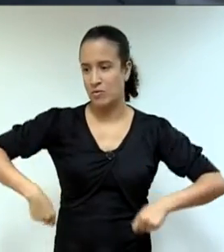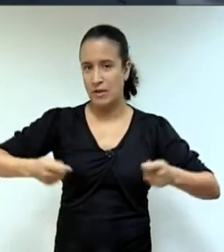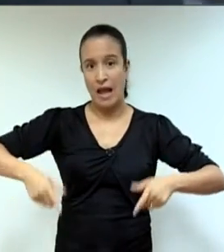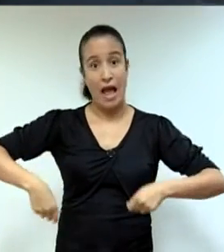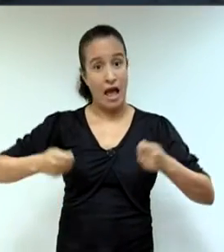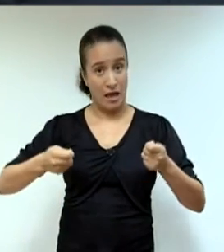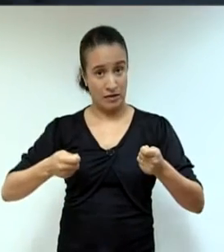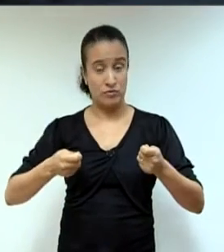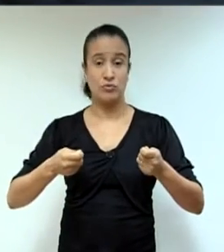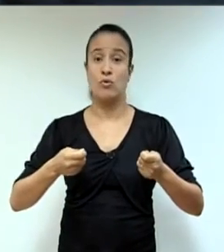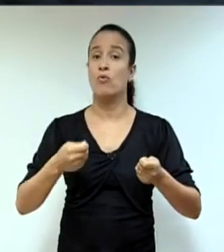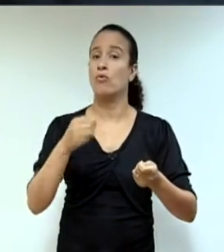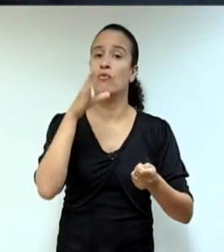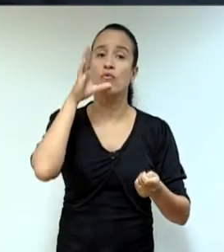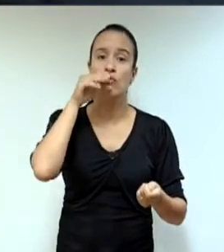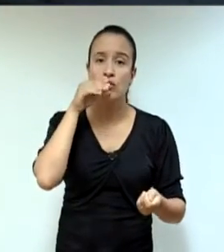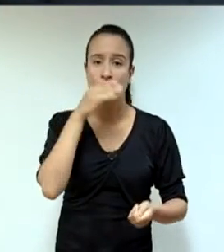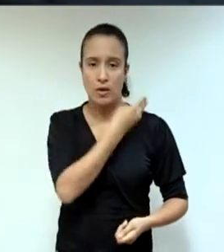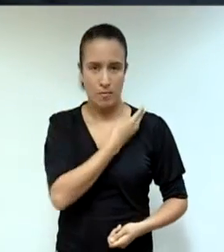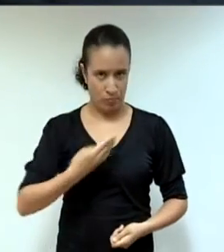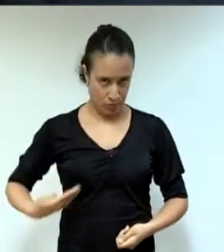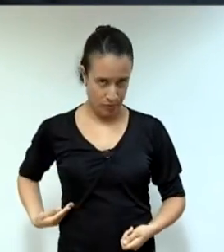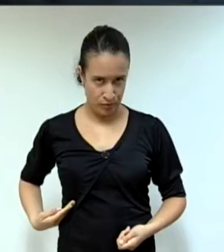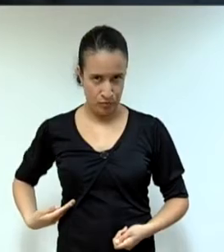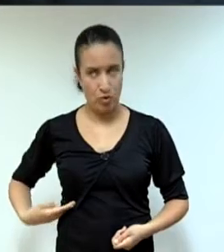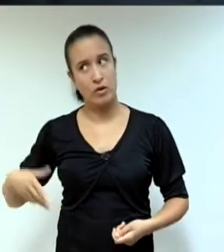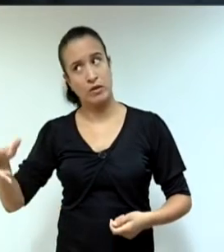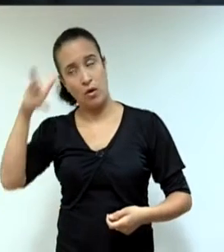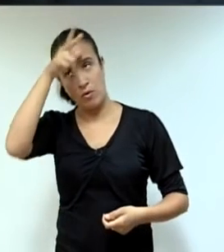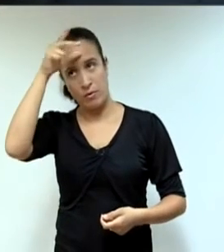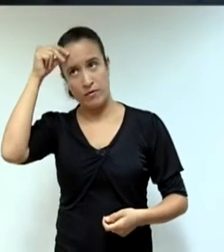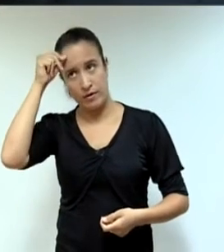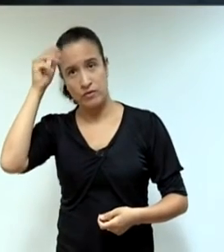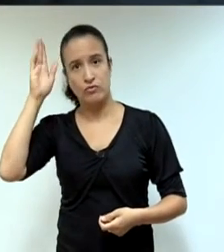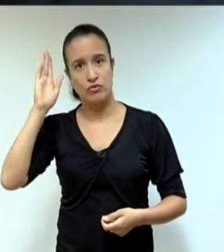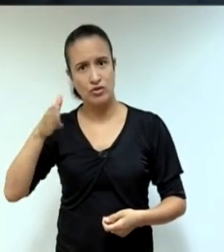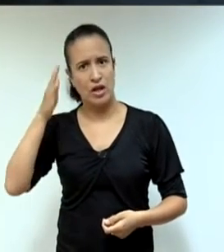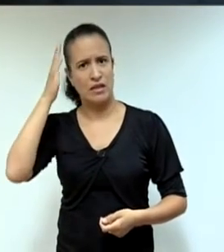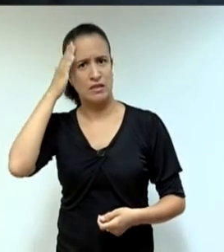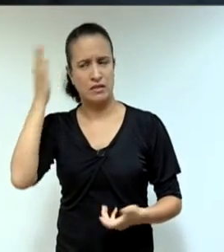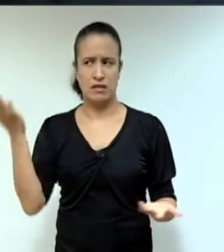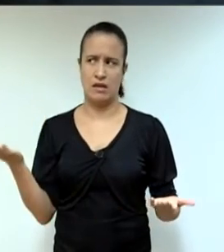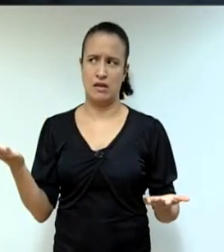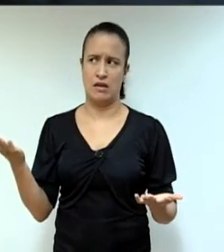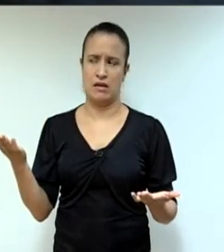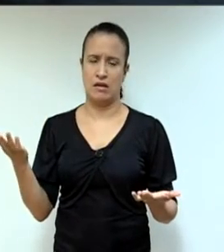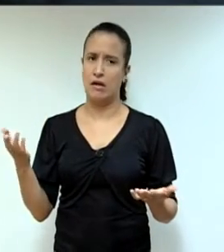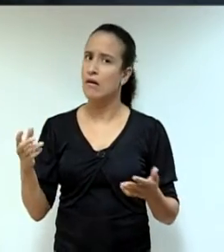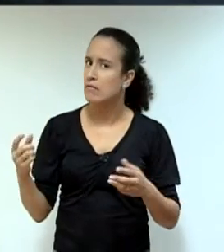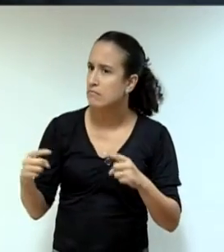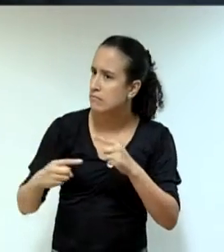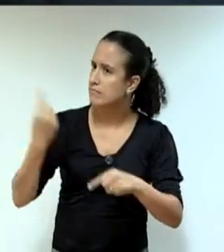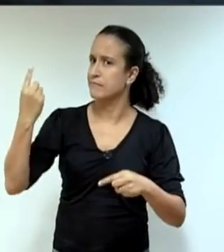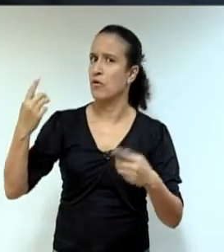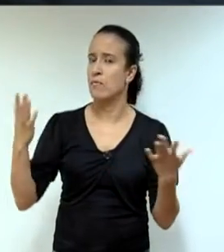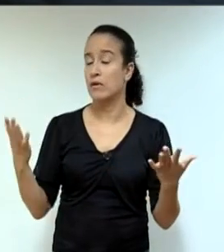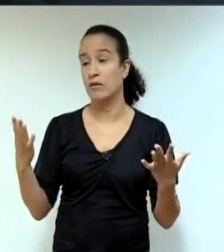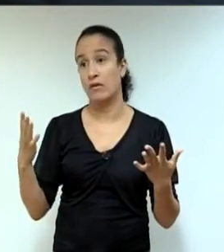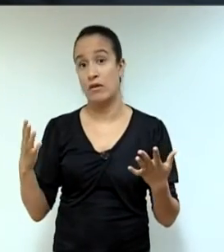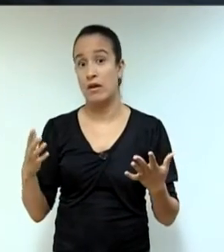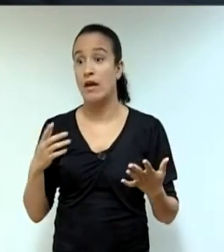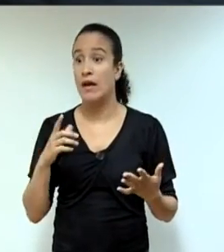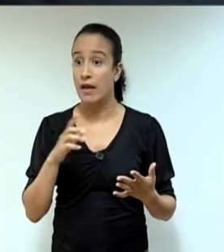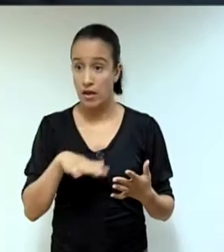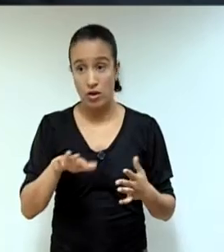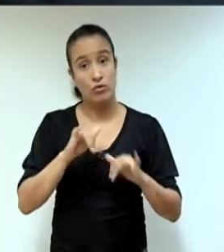funcionalismo público. Ou seja, o prefeito já está respondendo por improbidade administrativa. Não sei se alguém falou isso para ele, mas está de